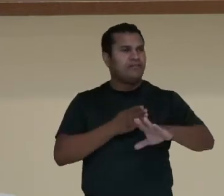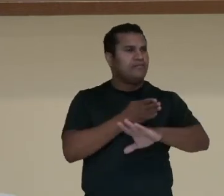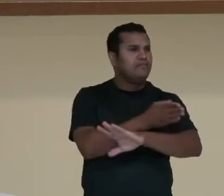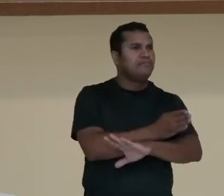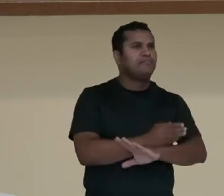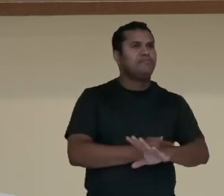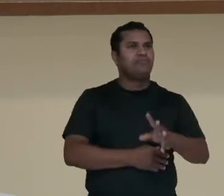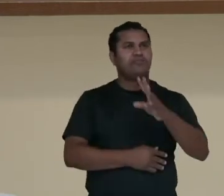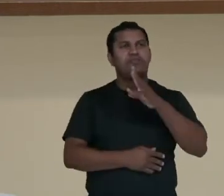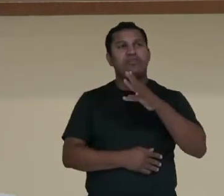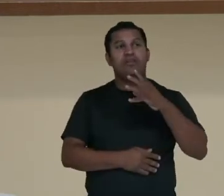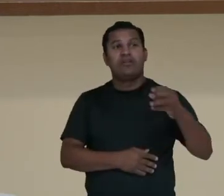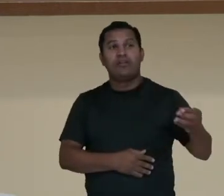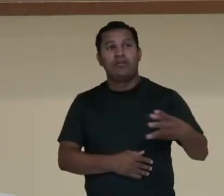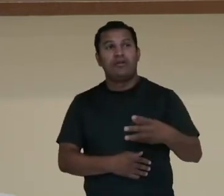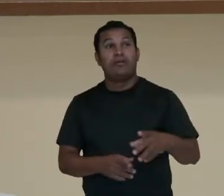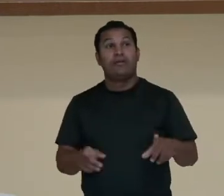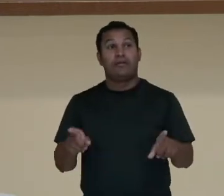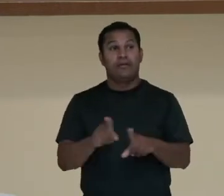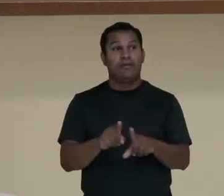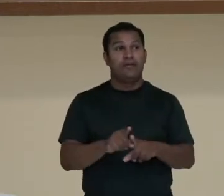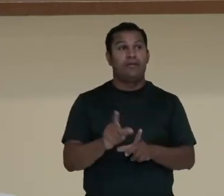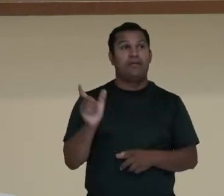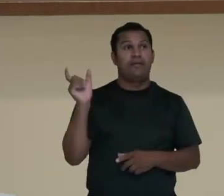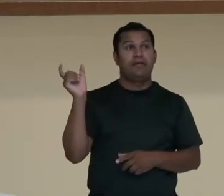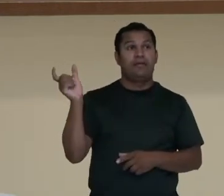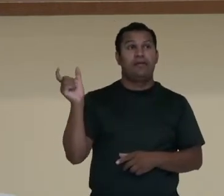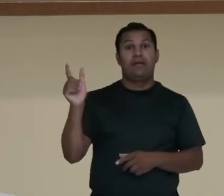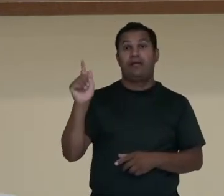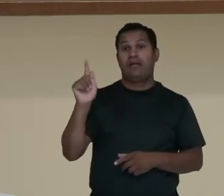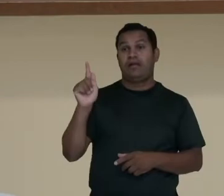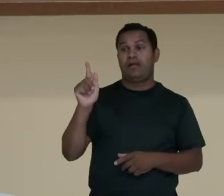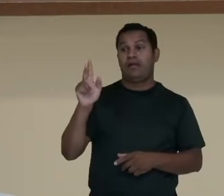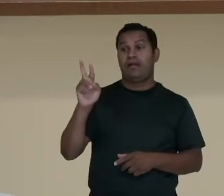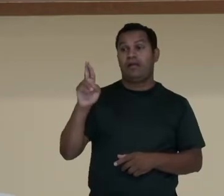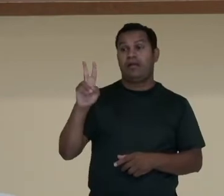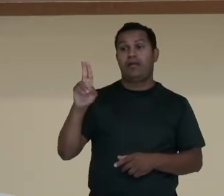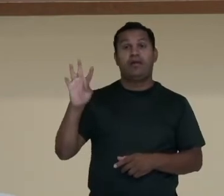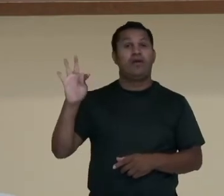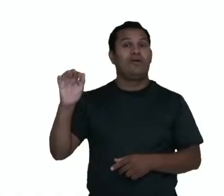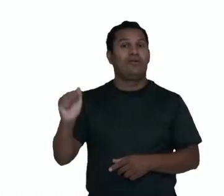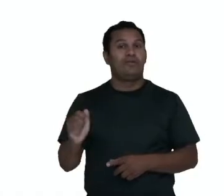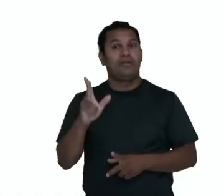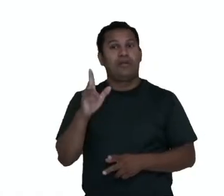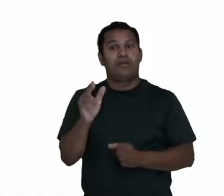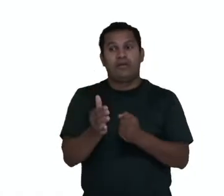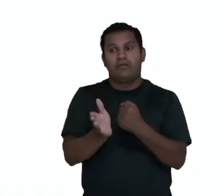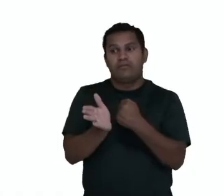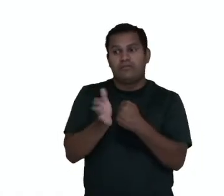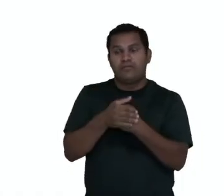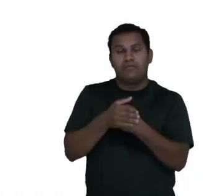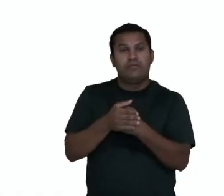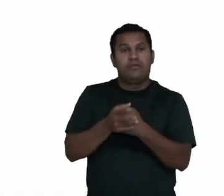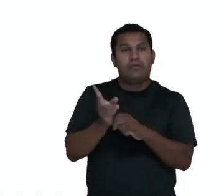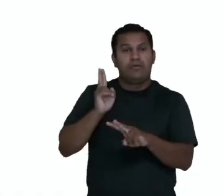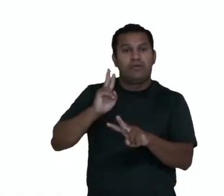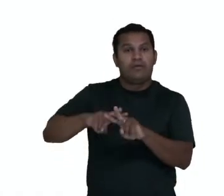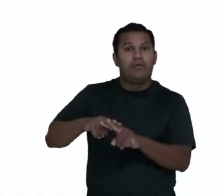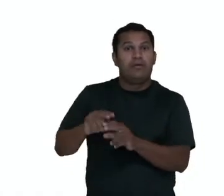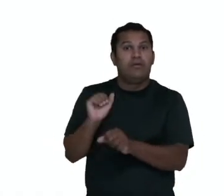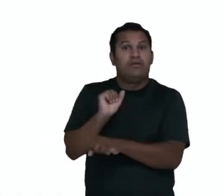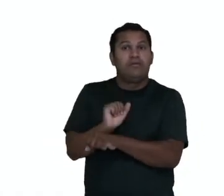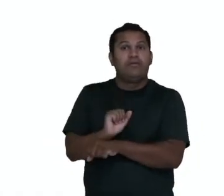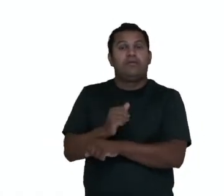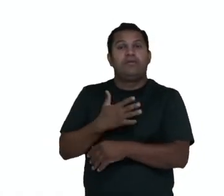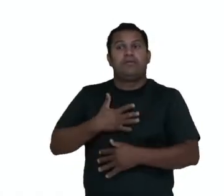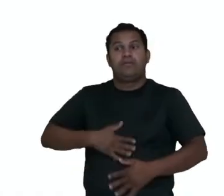mais fechado, onde eu estou protegido, perto da minha família. Então, aventura poderia ser um desejo de entrar em